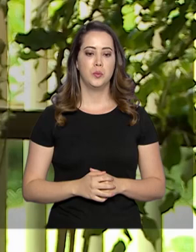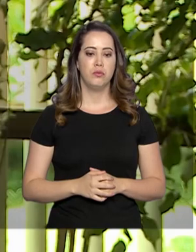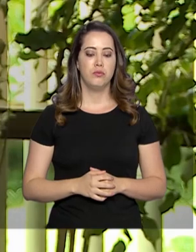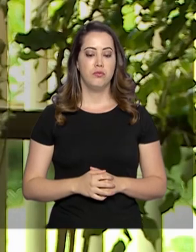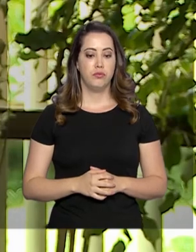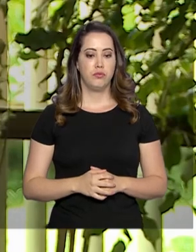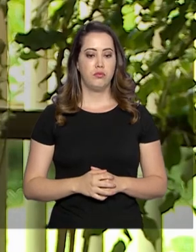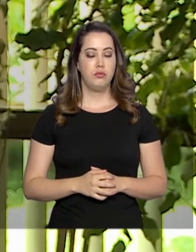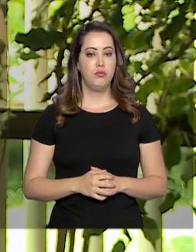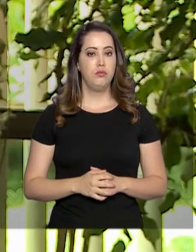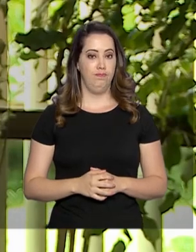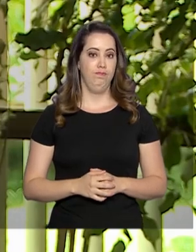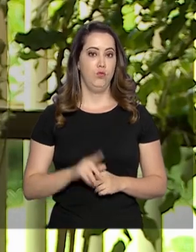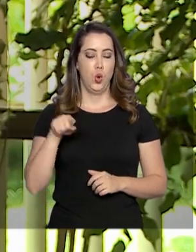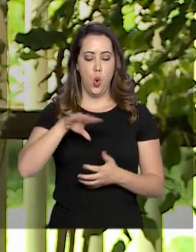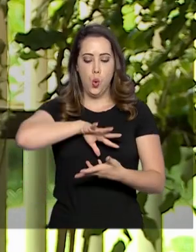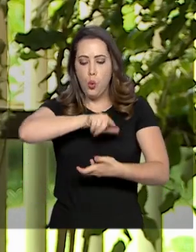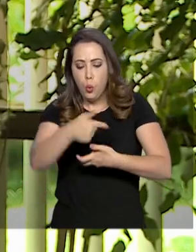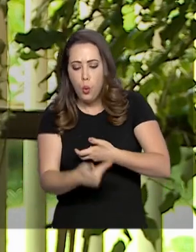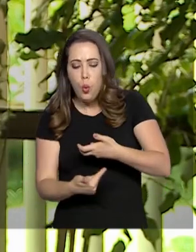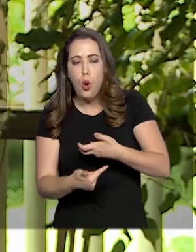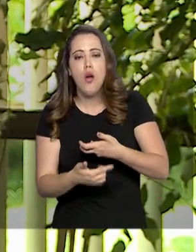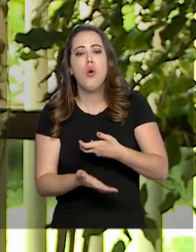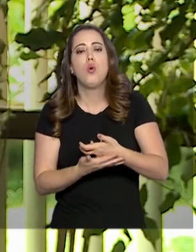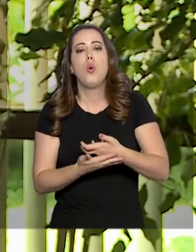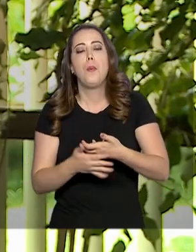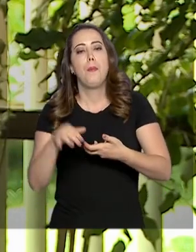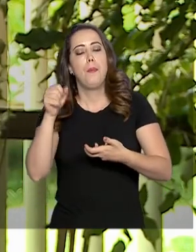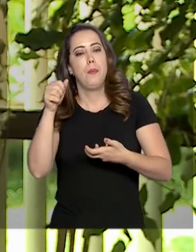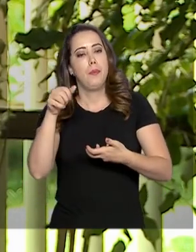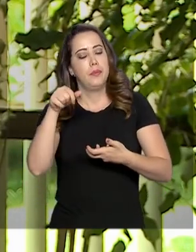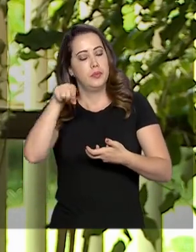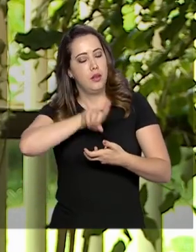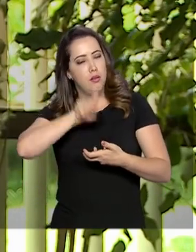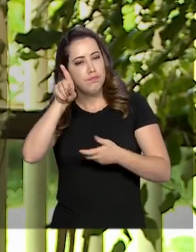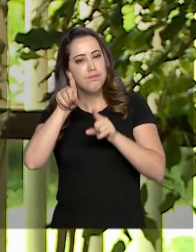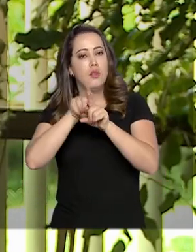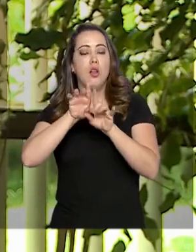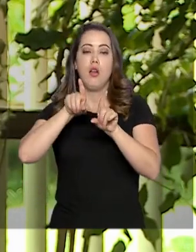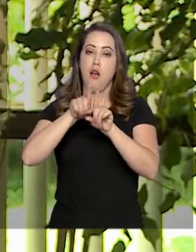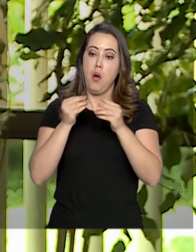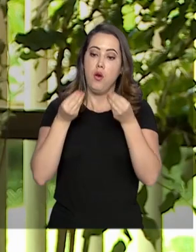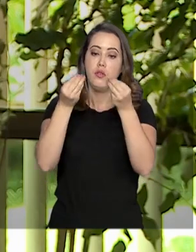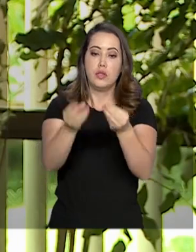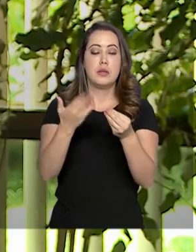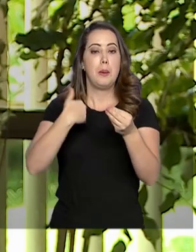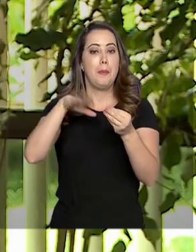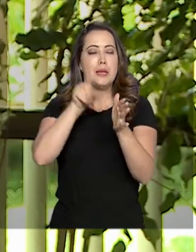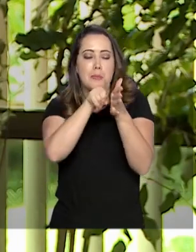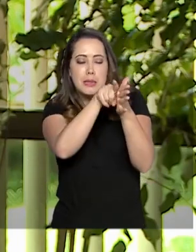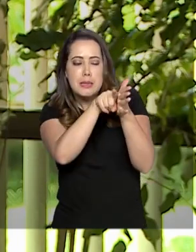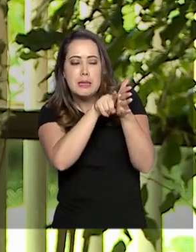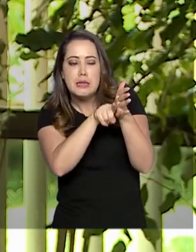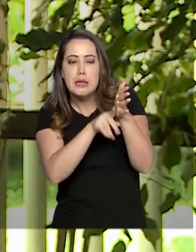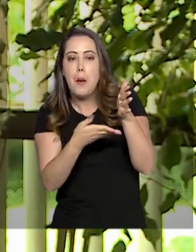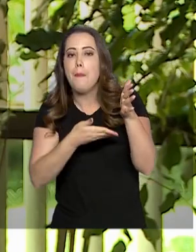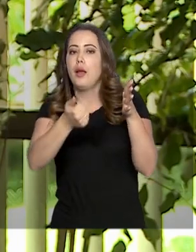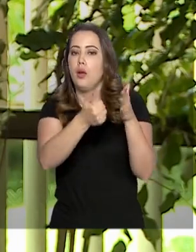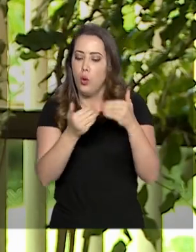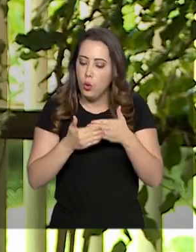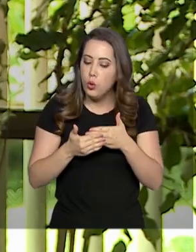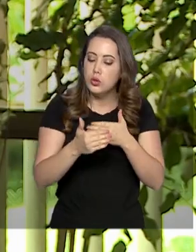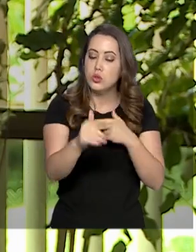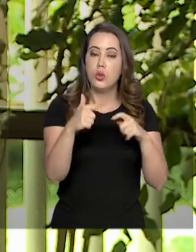Ela vai dar melhores condições de trabalho para os nossos pesquisadores. Vai manter essa nossa presença